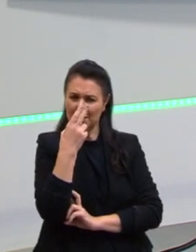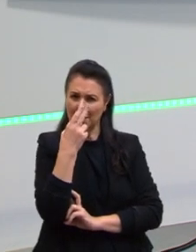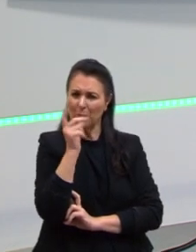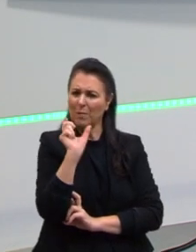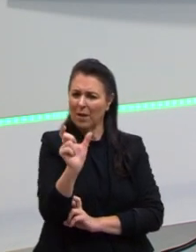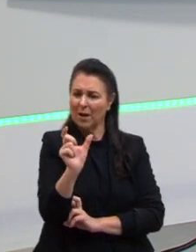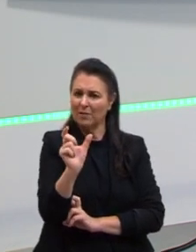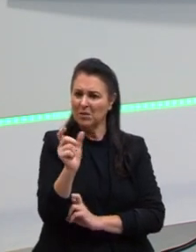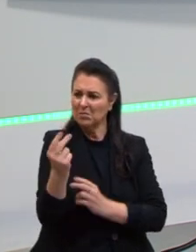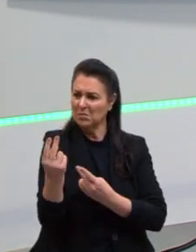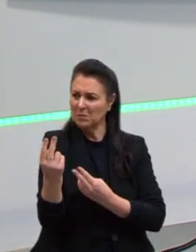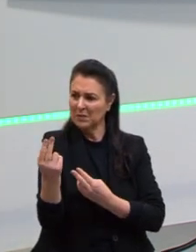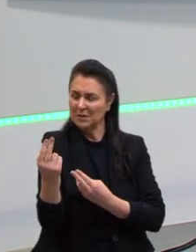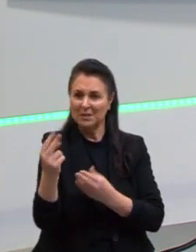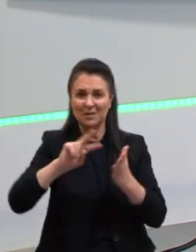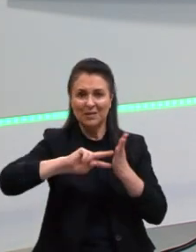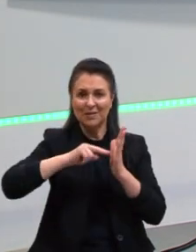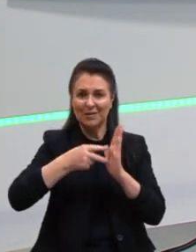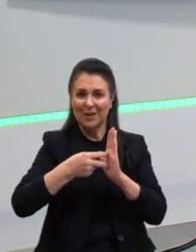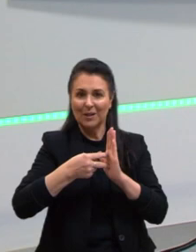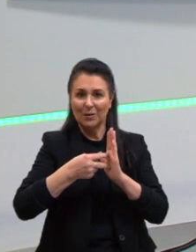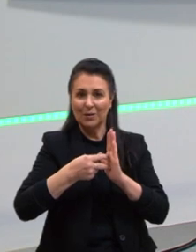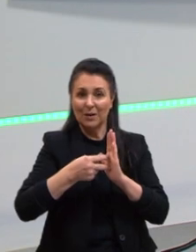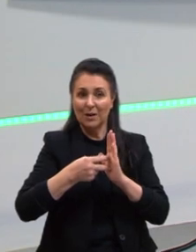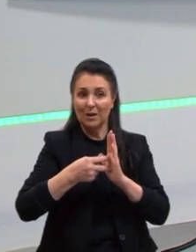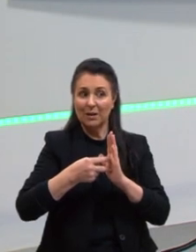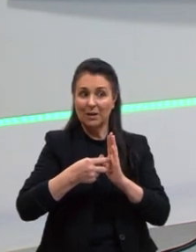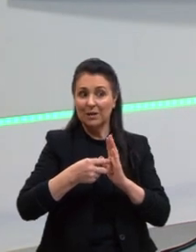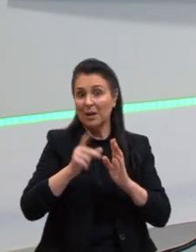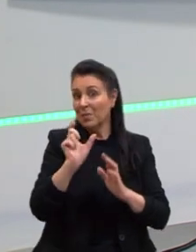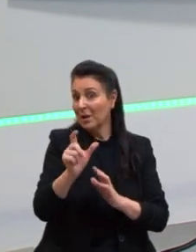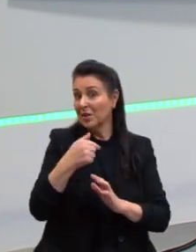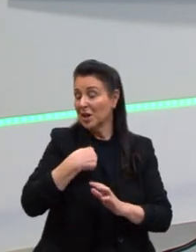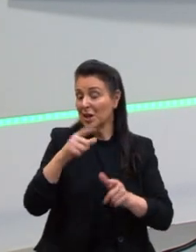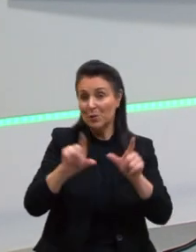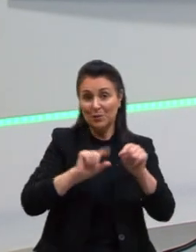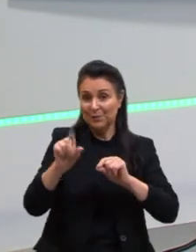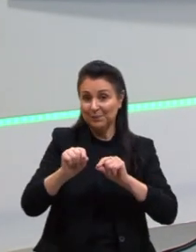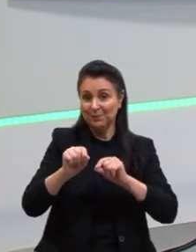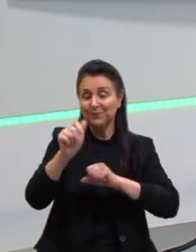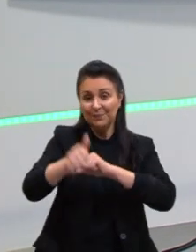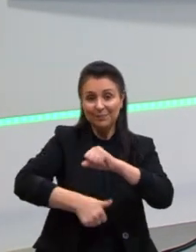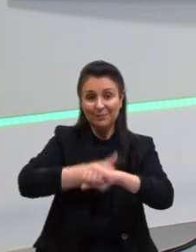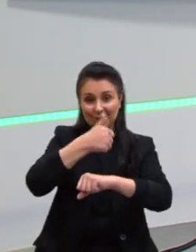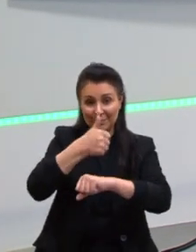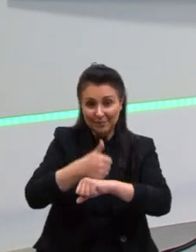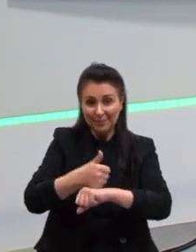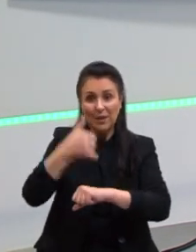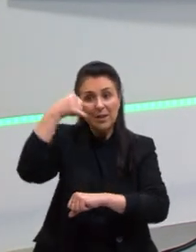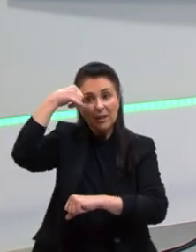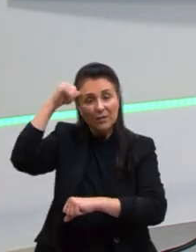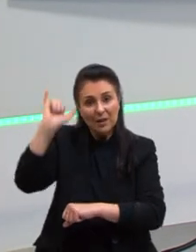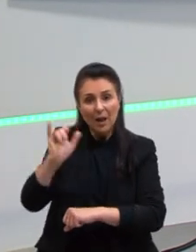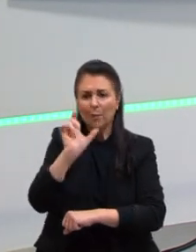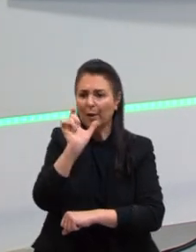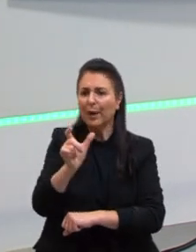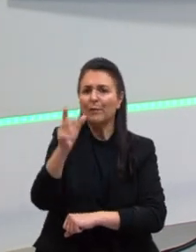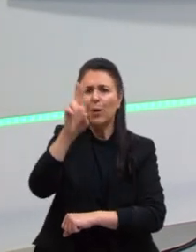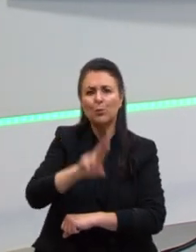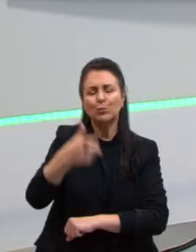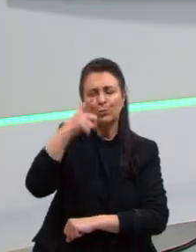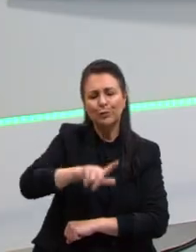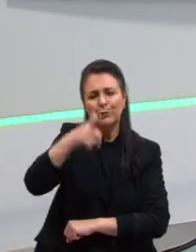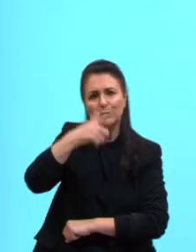são semelhantes em significados dessa que eu escolhi para conseguir fazer a substituição, evitar repetição e evitar